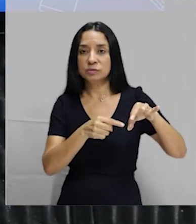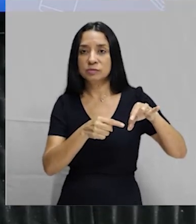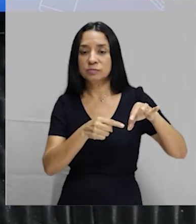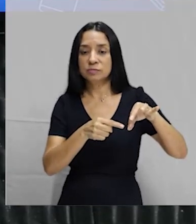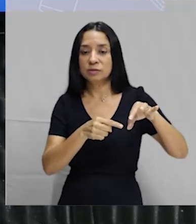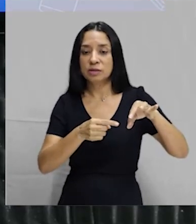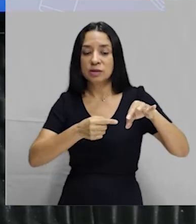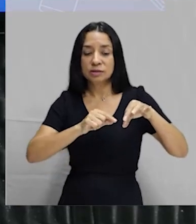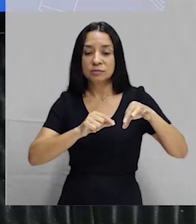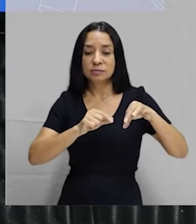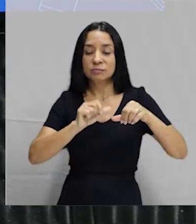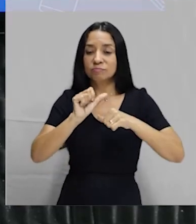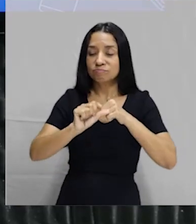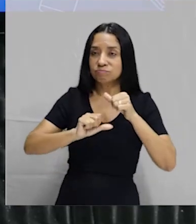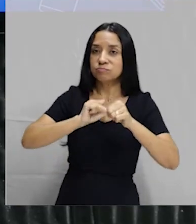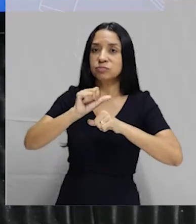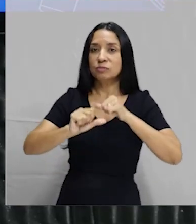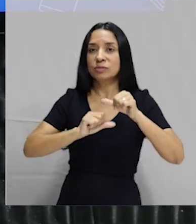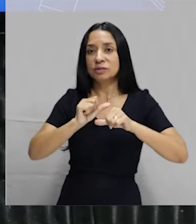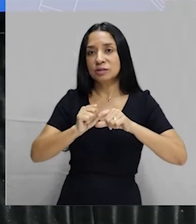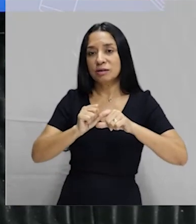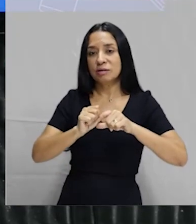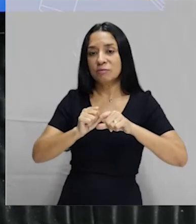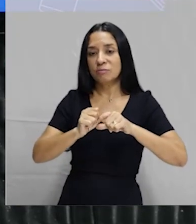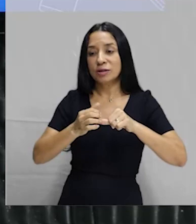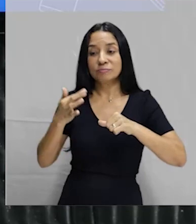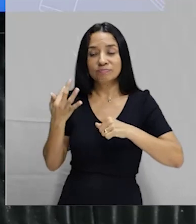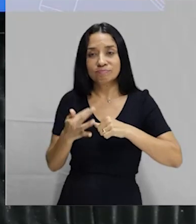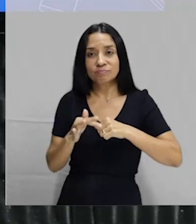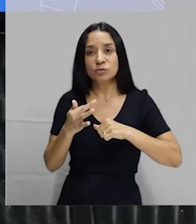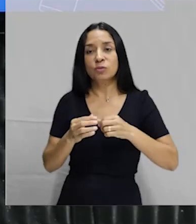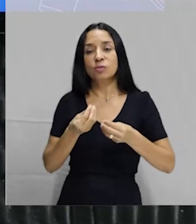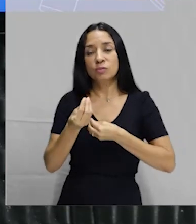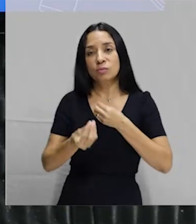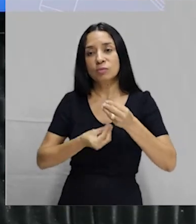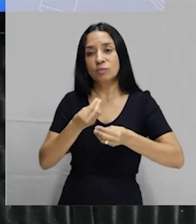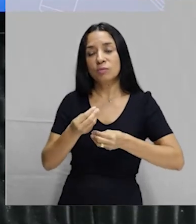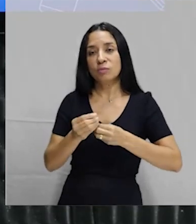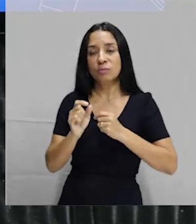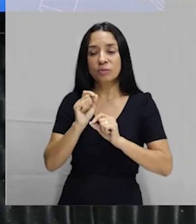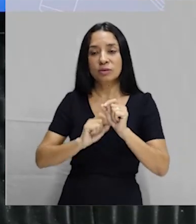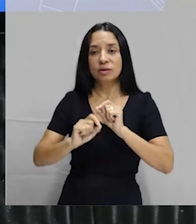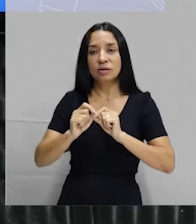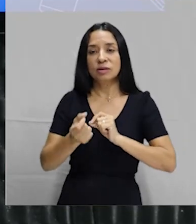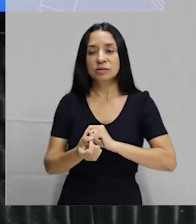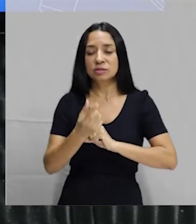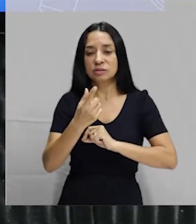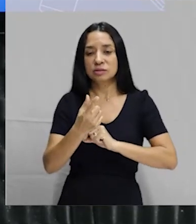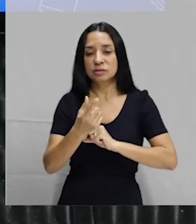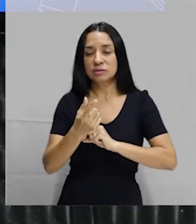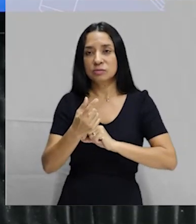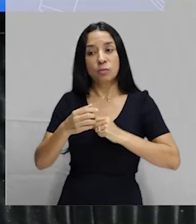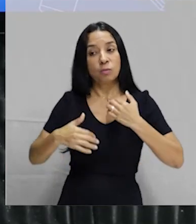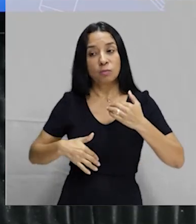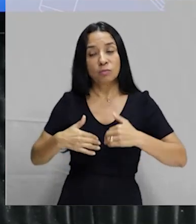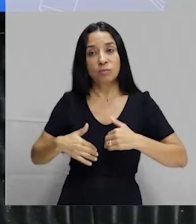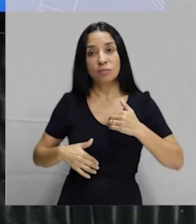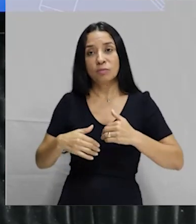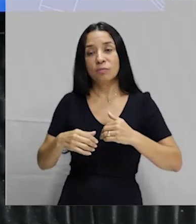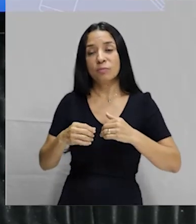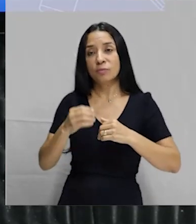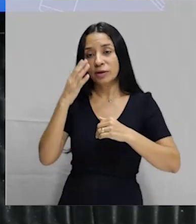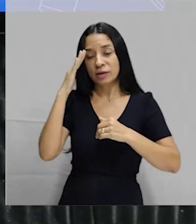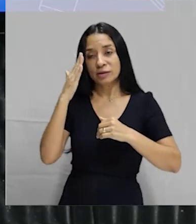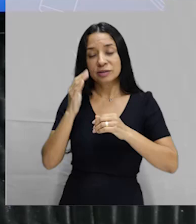espécie de reação inflamatória. Como é um corpo estranho, o organismo entende que esse corpo deve ser eliminado. Então, várias